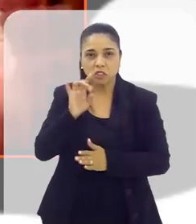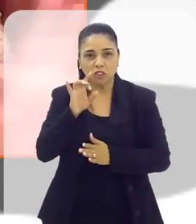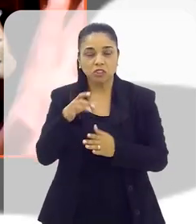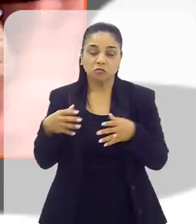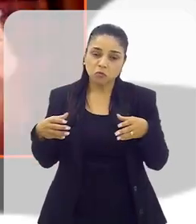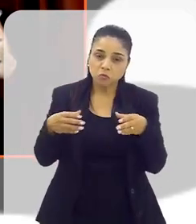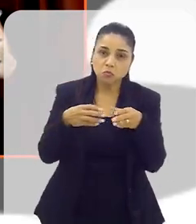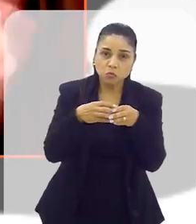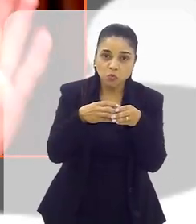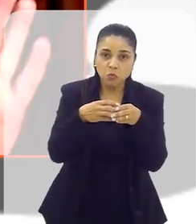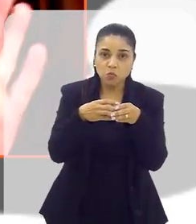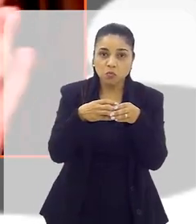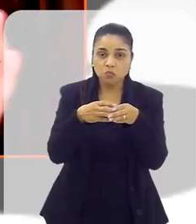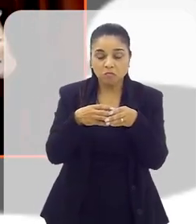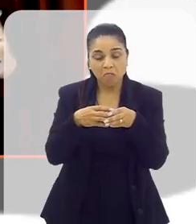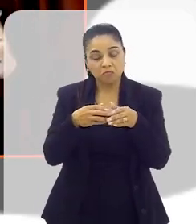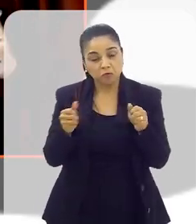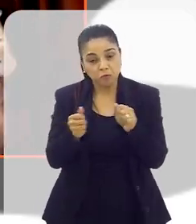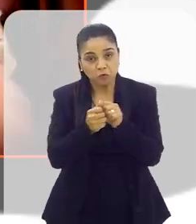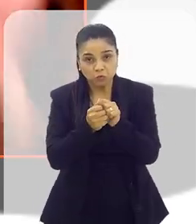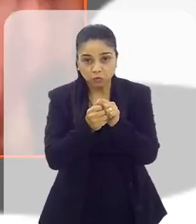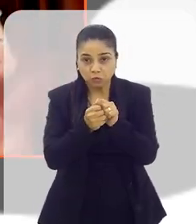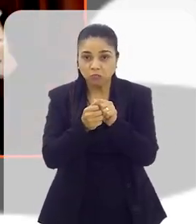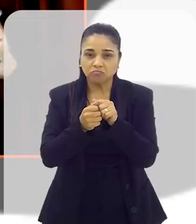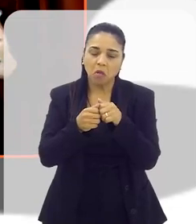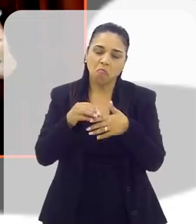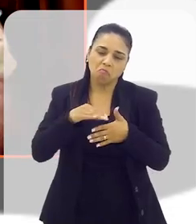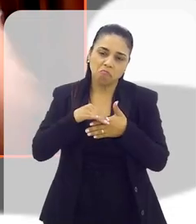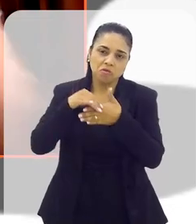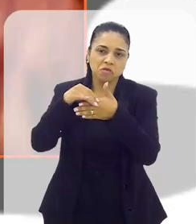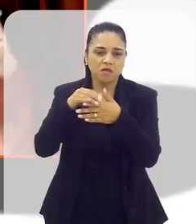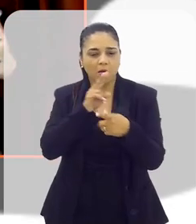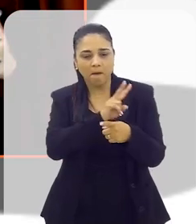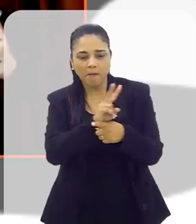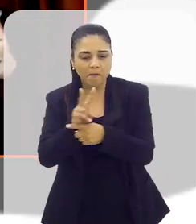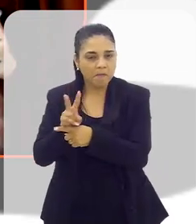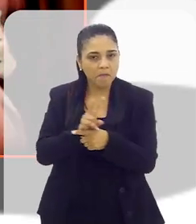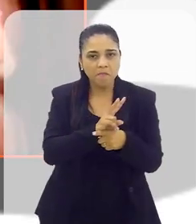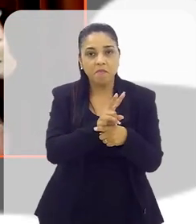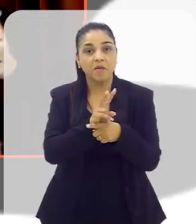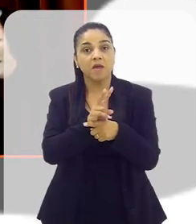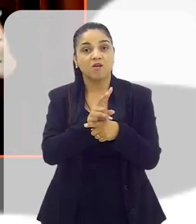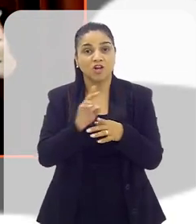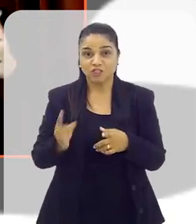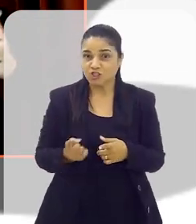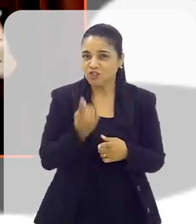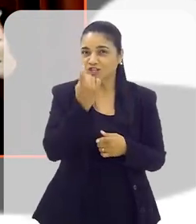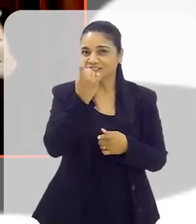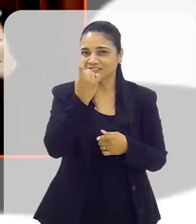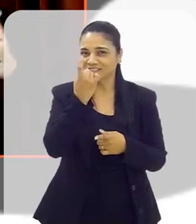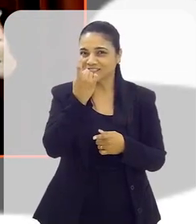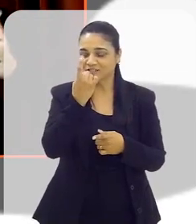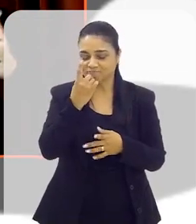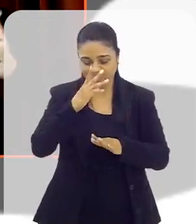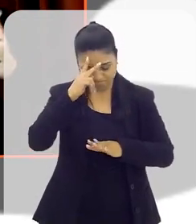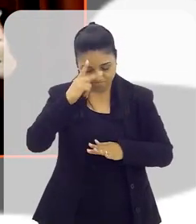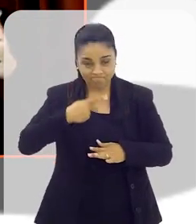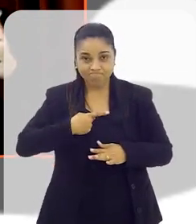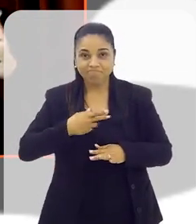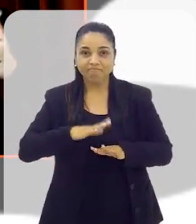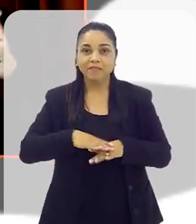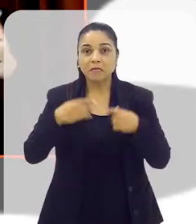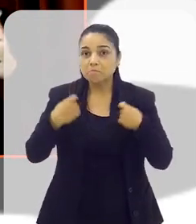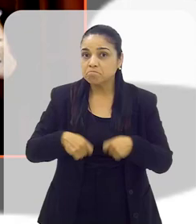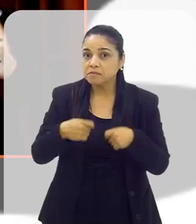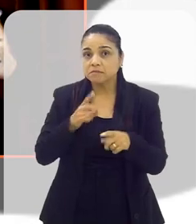Quando ele viaja numa excursão, não tem nenhum problema, porque ele está ali com o guia. O guia toma conta do grupo, toma conta de todo mundo. Agora, quando ele está por conta